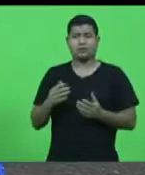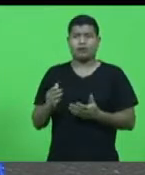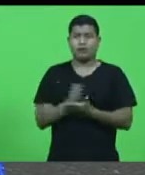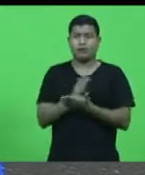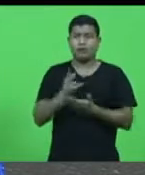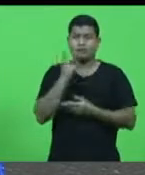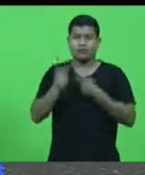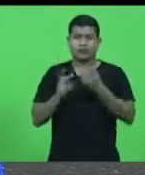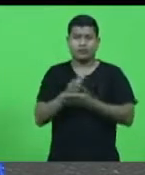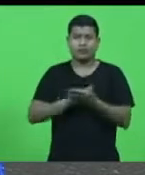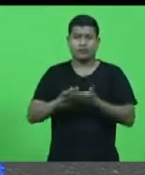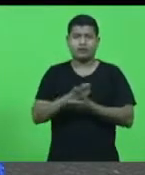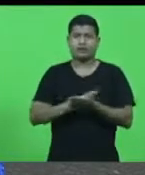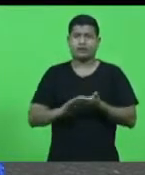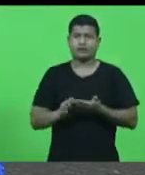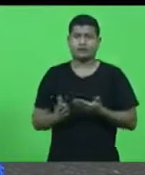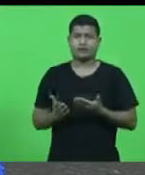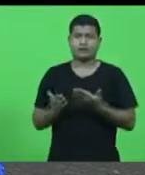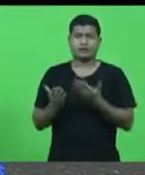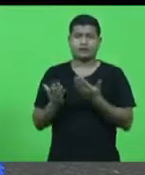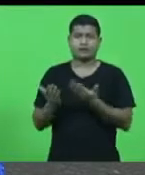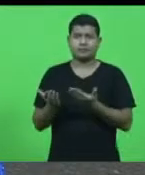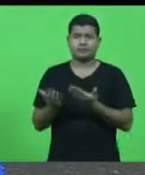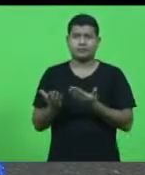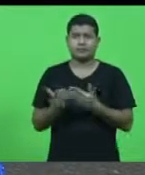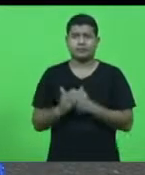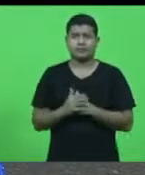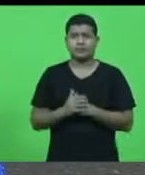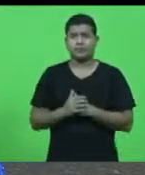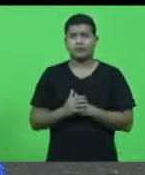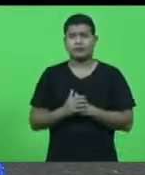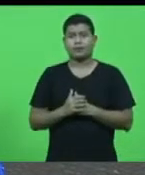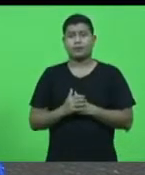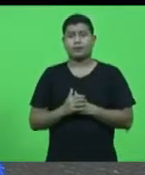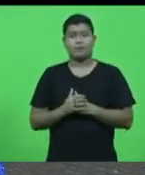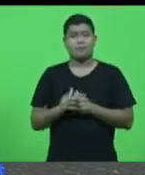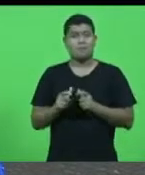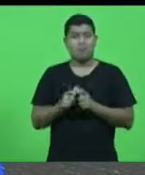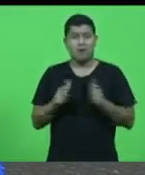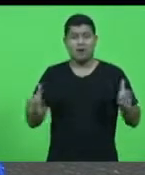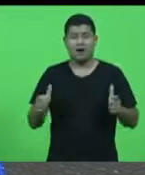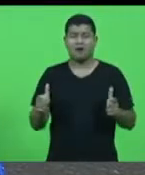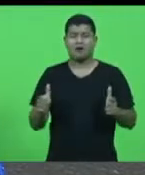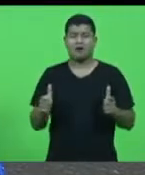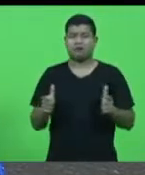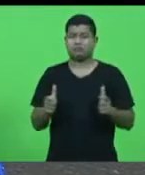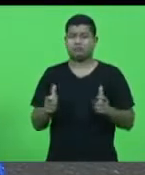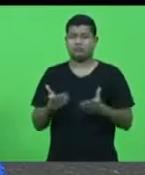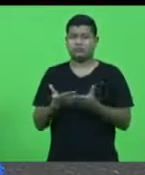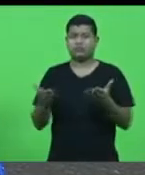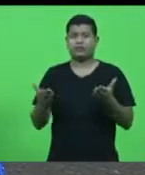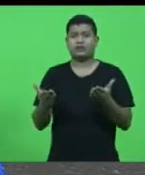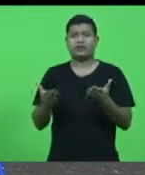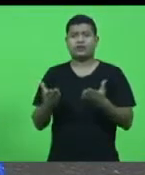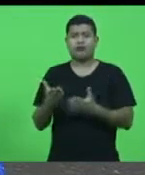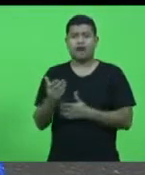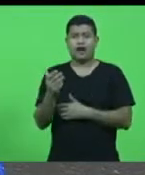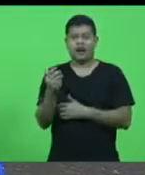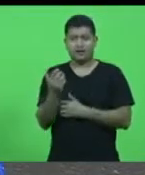o oeste de Santa Catarina possa continuar sendo o maior polo da agroindústria,